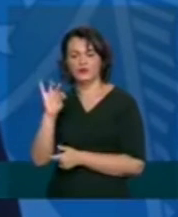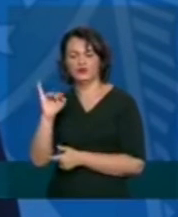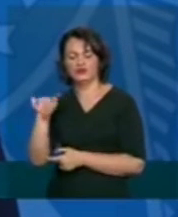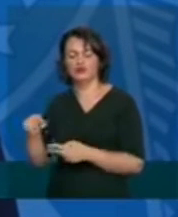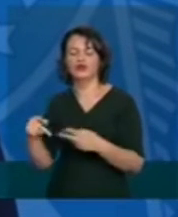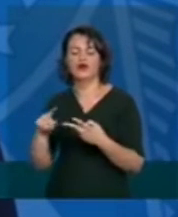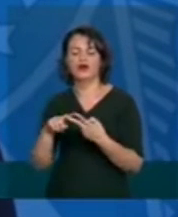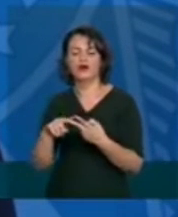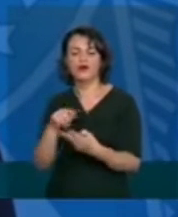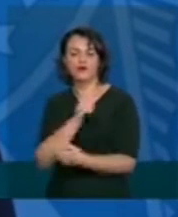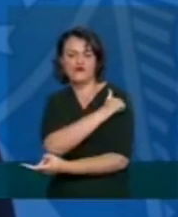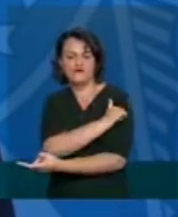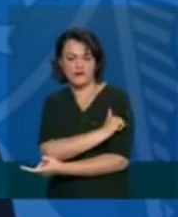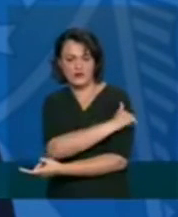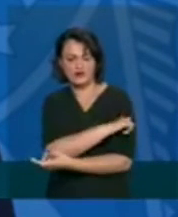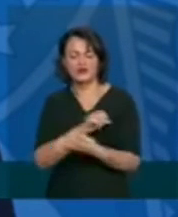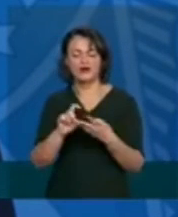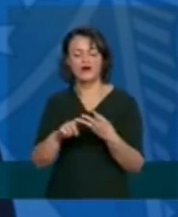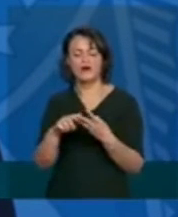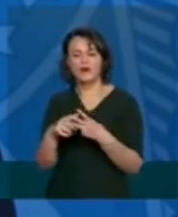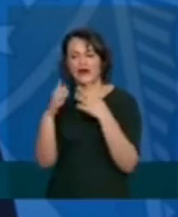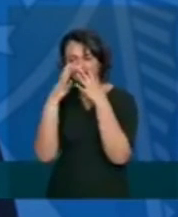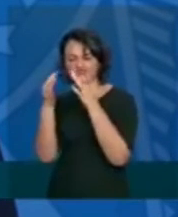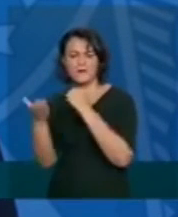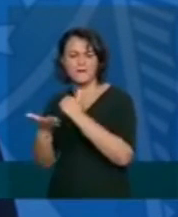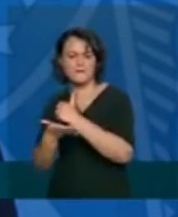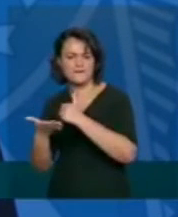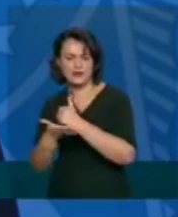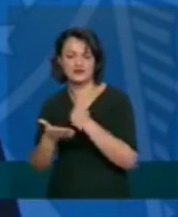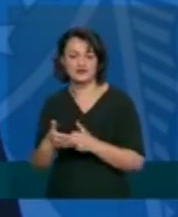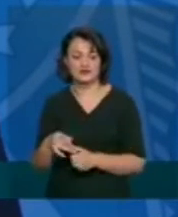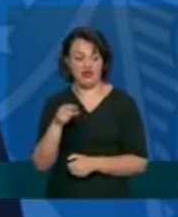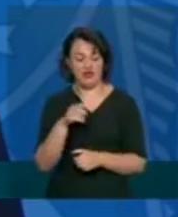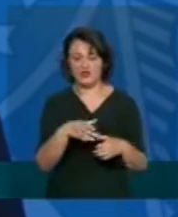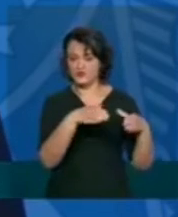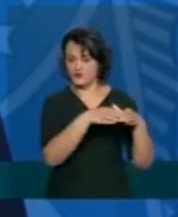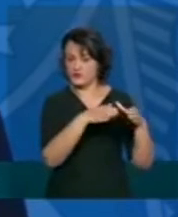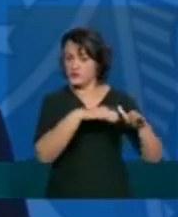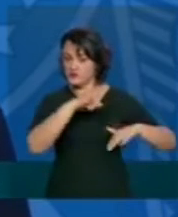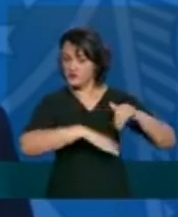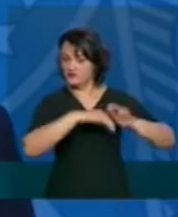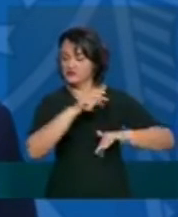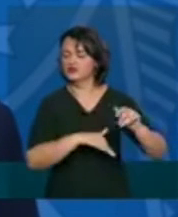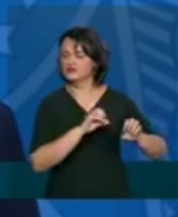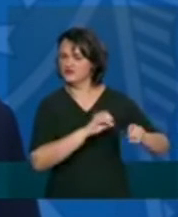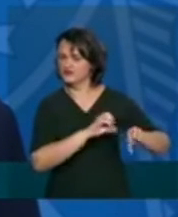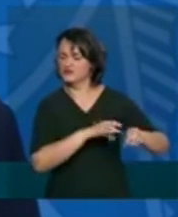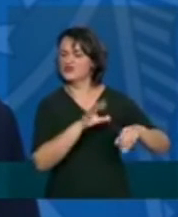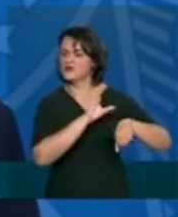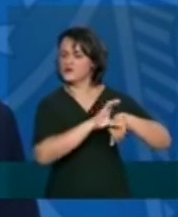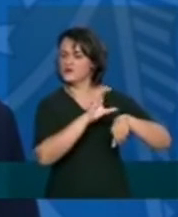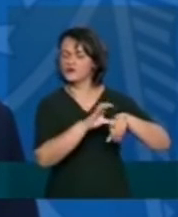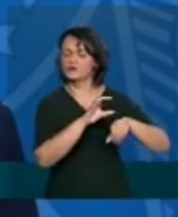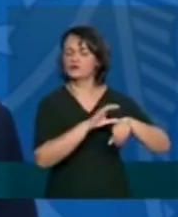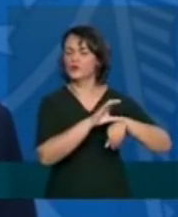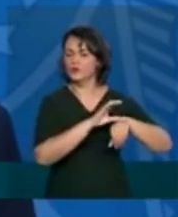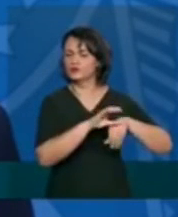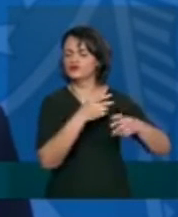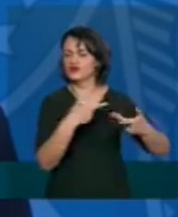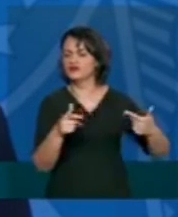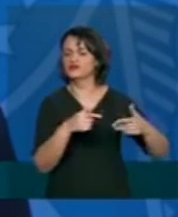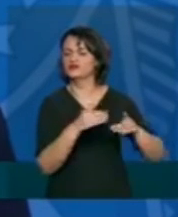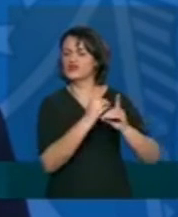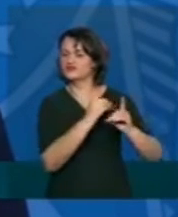de enfermarias e para atuação também na atenção básica esses profissionais mesmo capacitados por cursos do Ministério da Saúde à